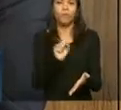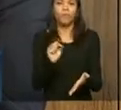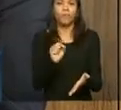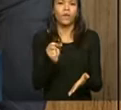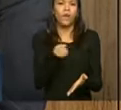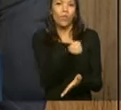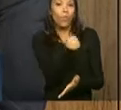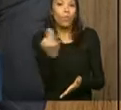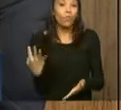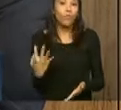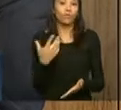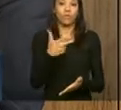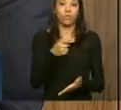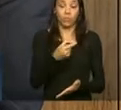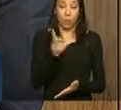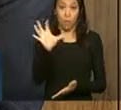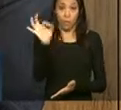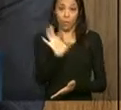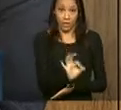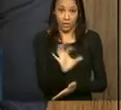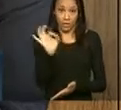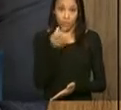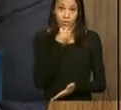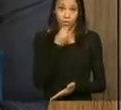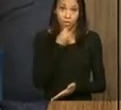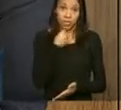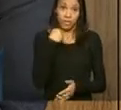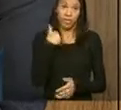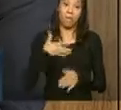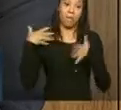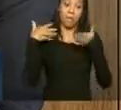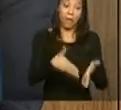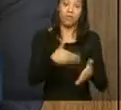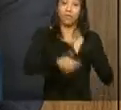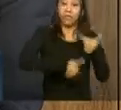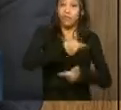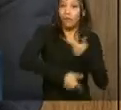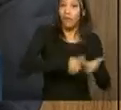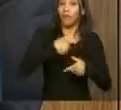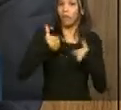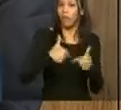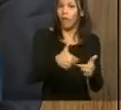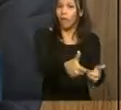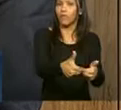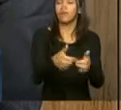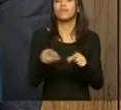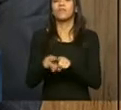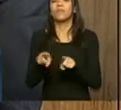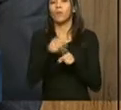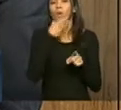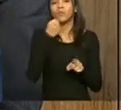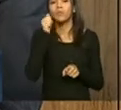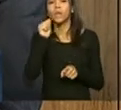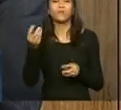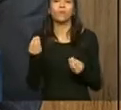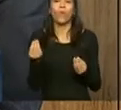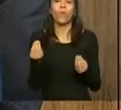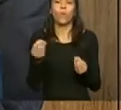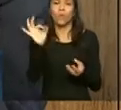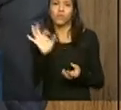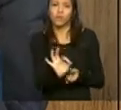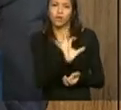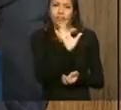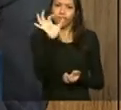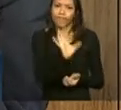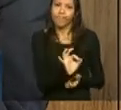Quantos por cento dos homens participam do mercado de trabalho e quantos por cento das mulheres participam do mercado de trabalho? Então, digamos, em alguns